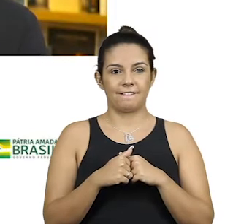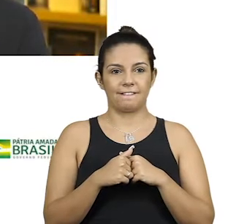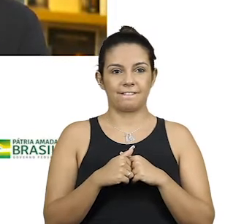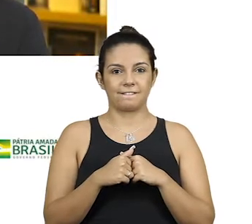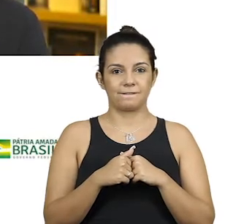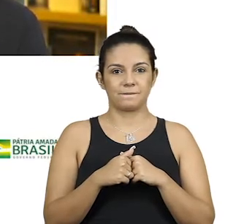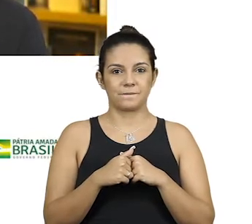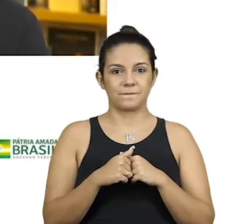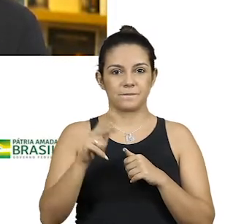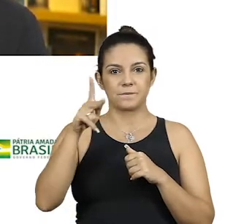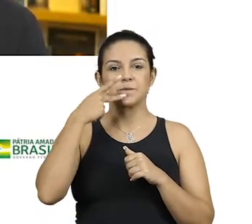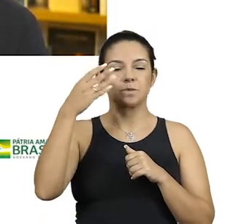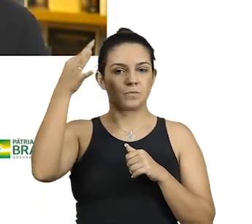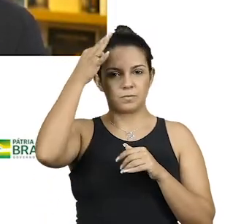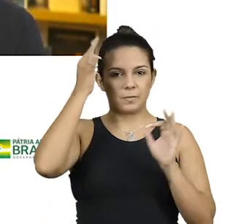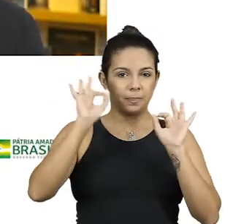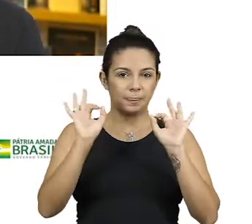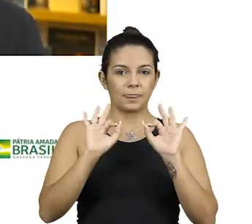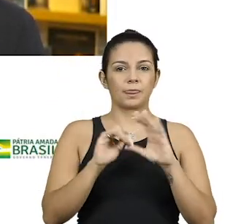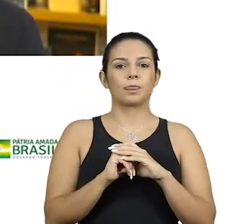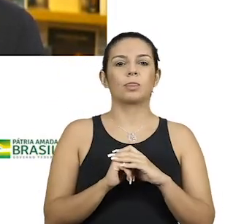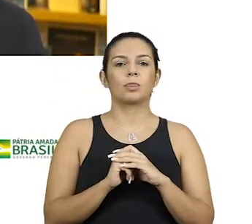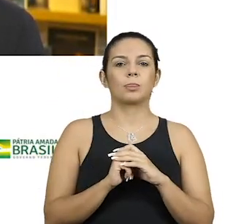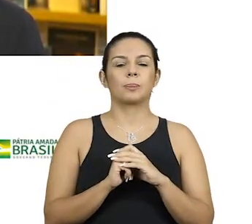nem nada não, mas você sai exaurido.